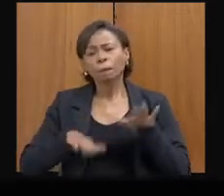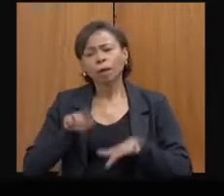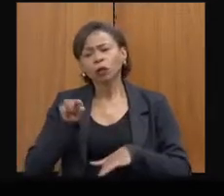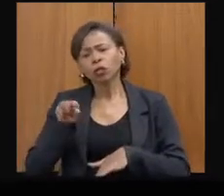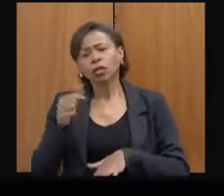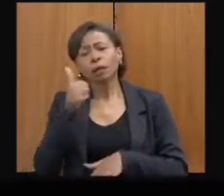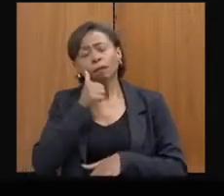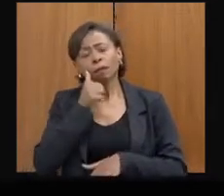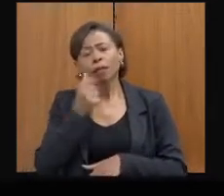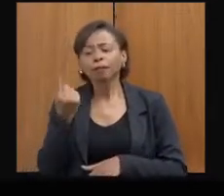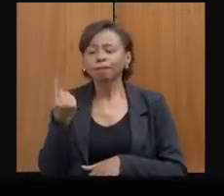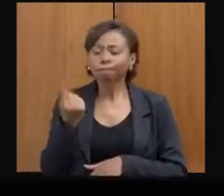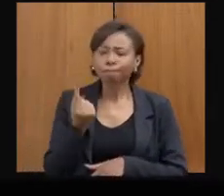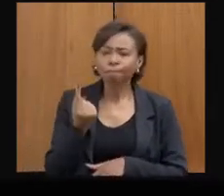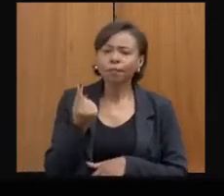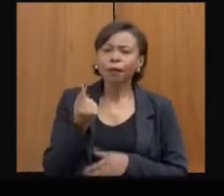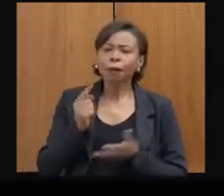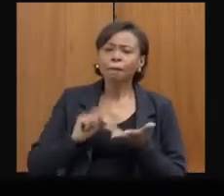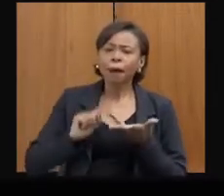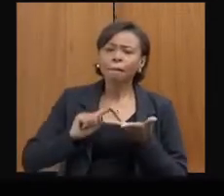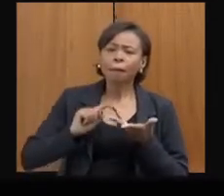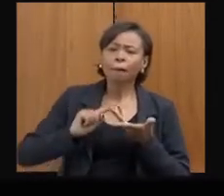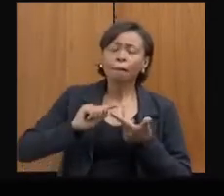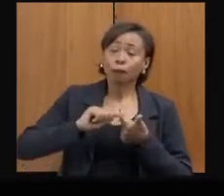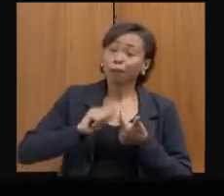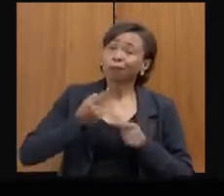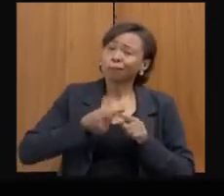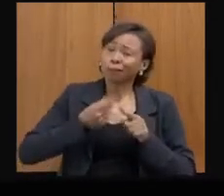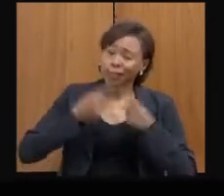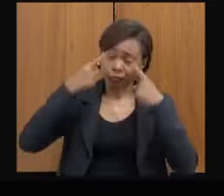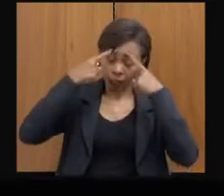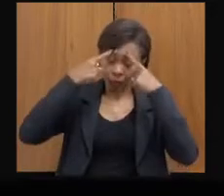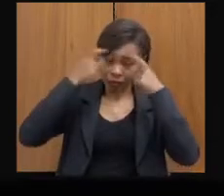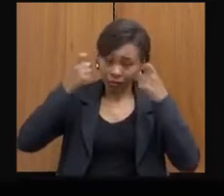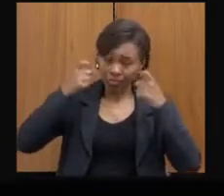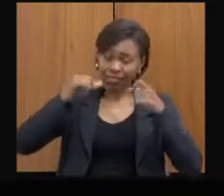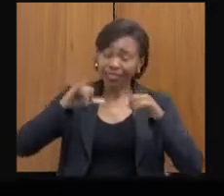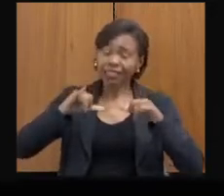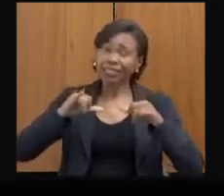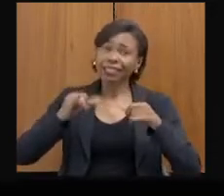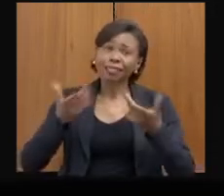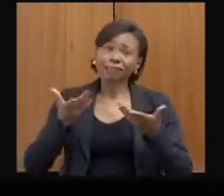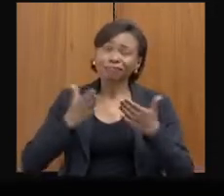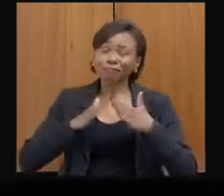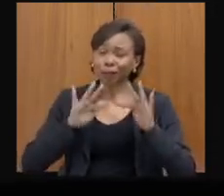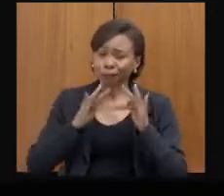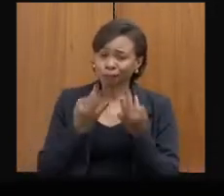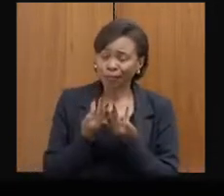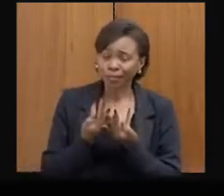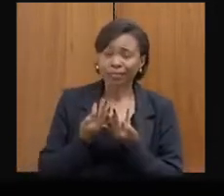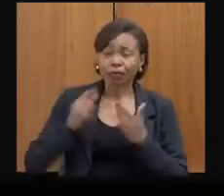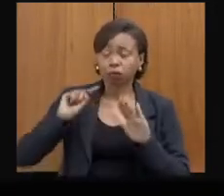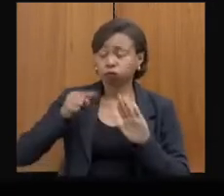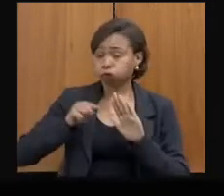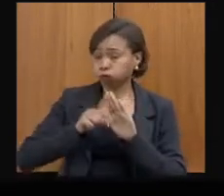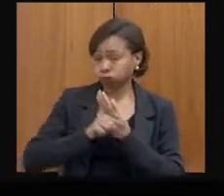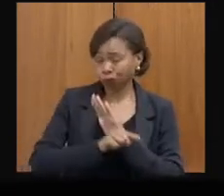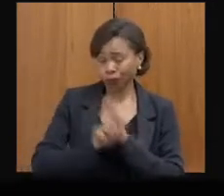sabemos que a violência doméstica, é bem ampla, bem complexa e traz vários vieses, né,